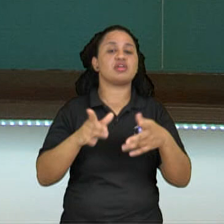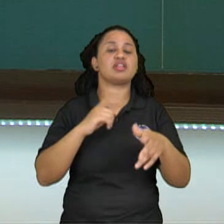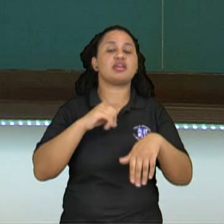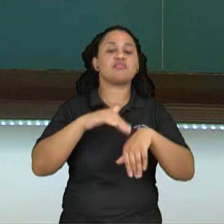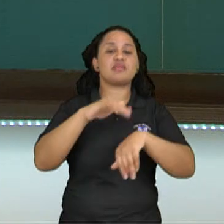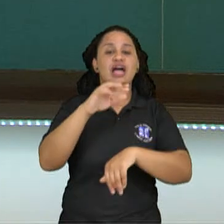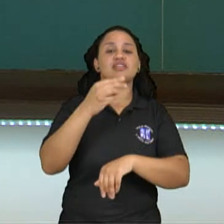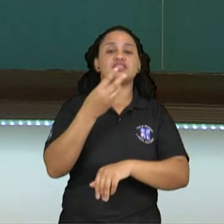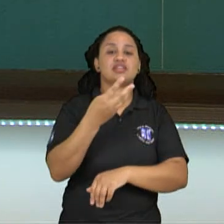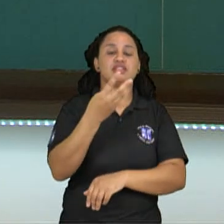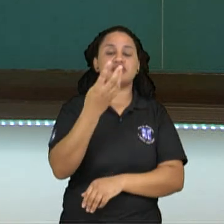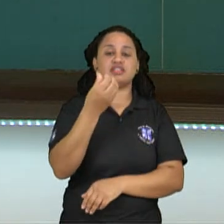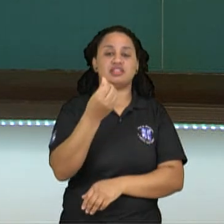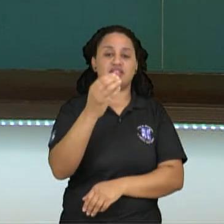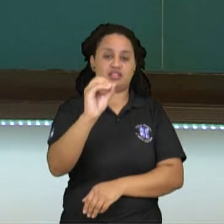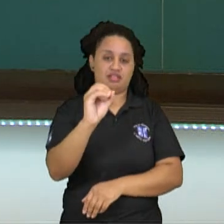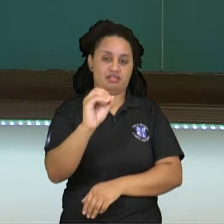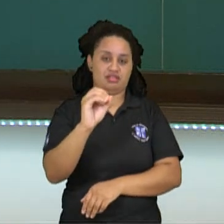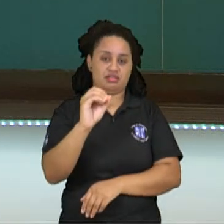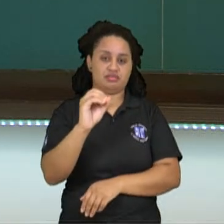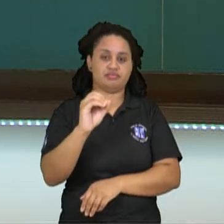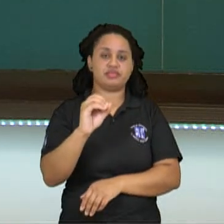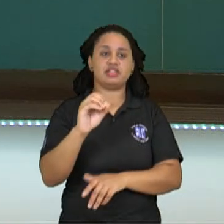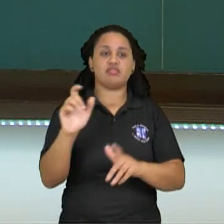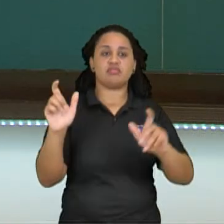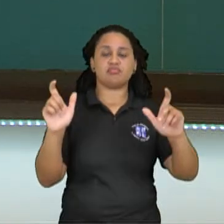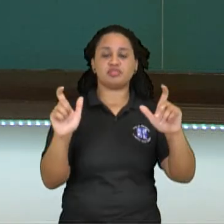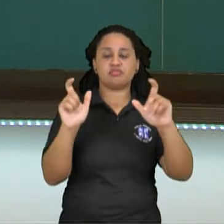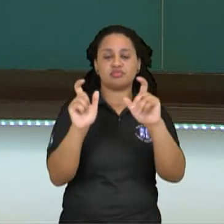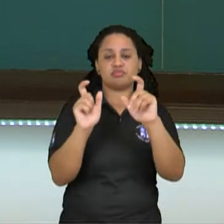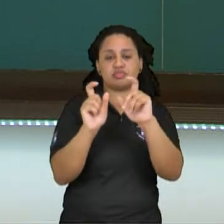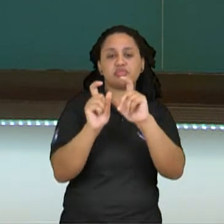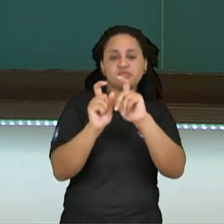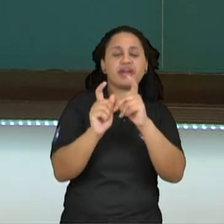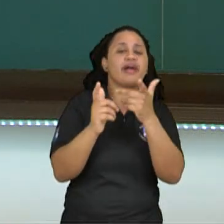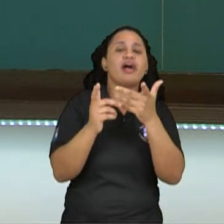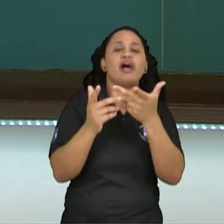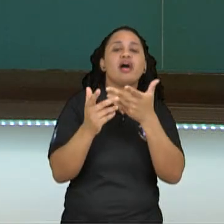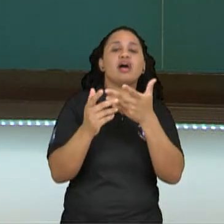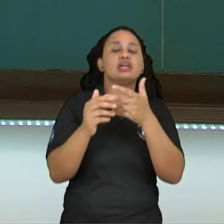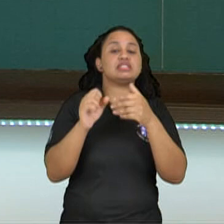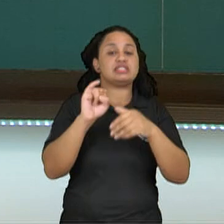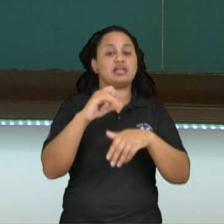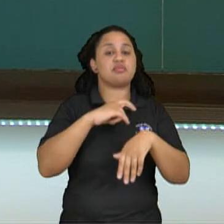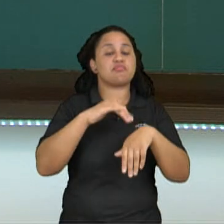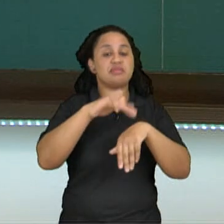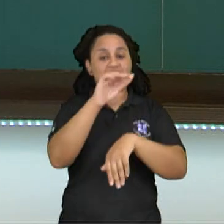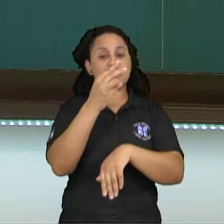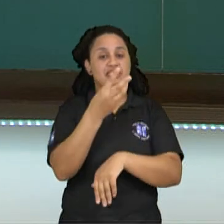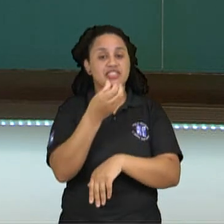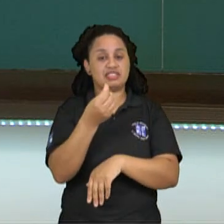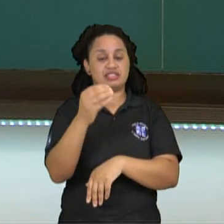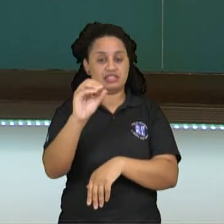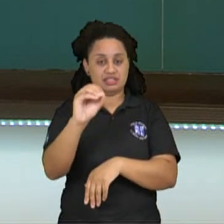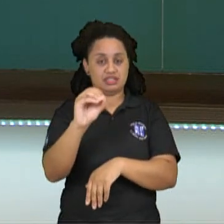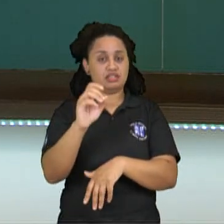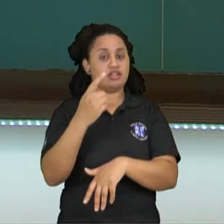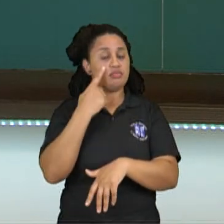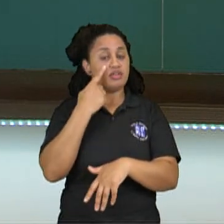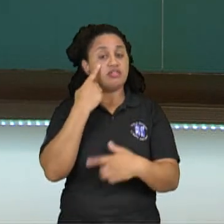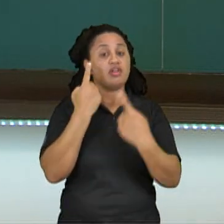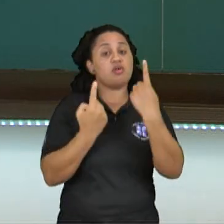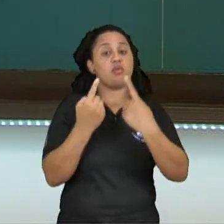Então, a gente faz uma redução aqui, ó, dos ângulos que são maiores do que 360 graus, para poder identificar em qual